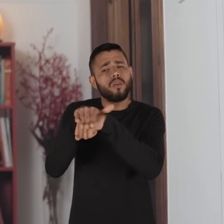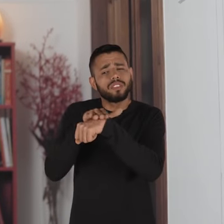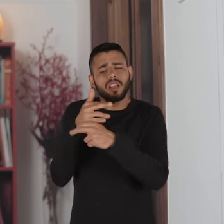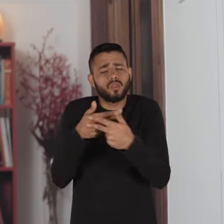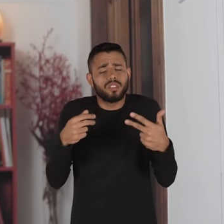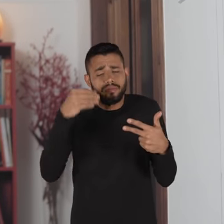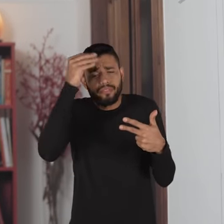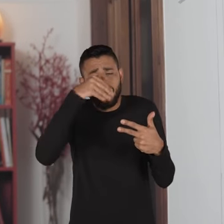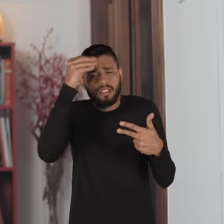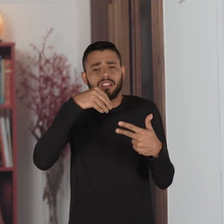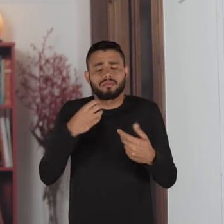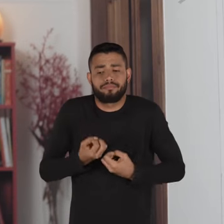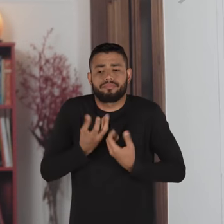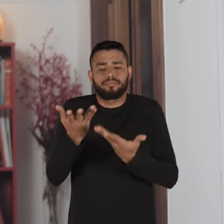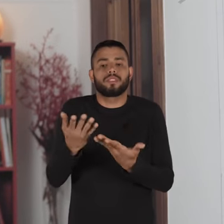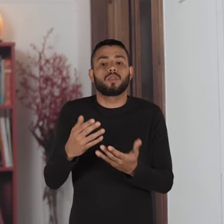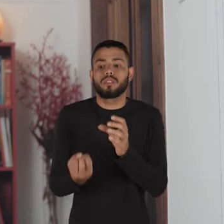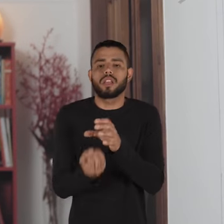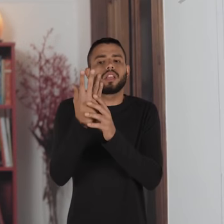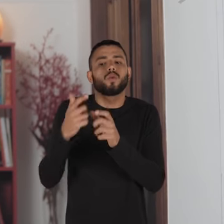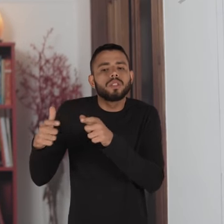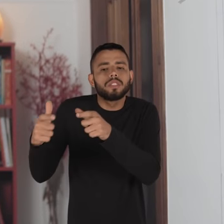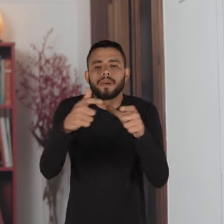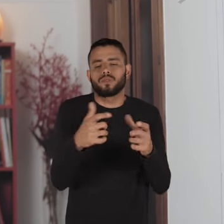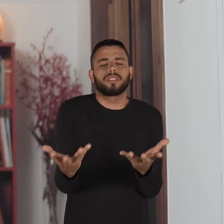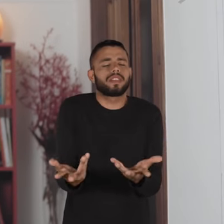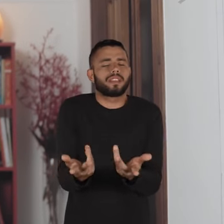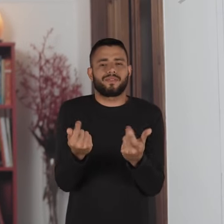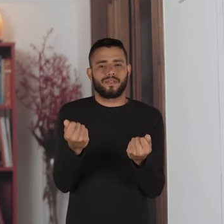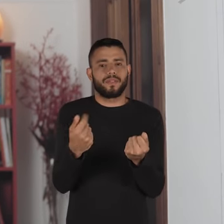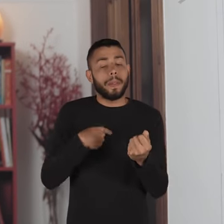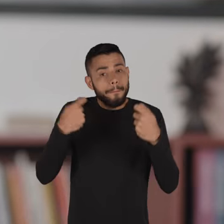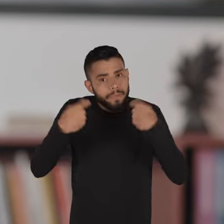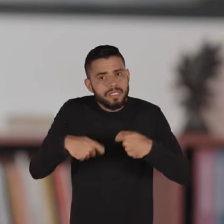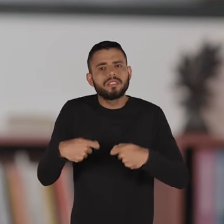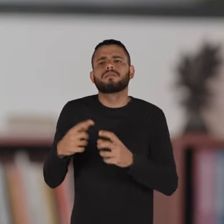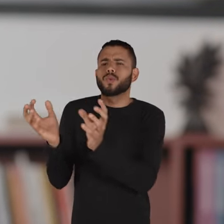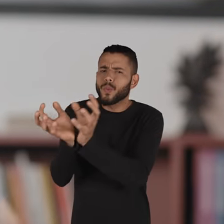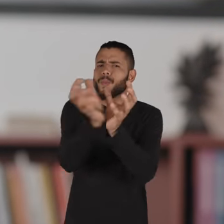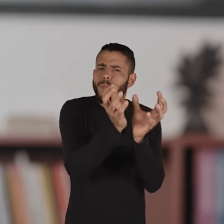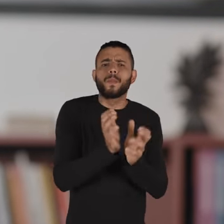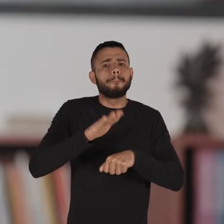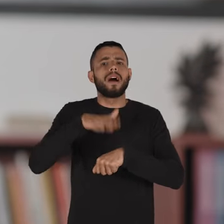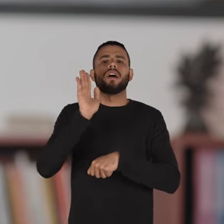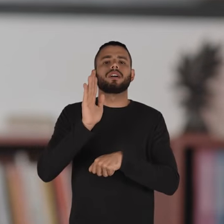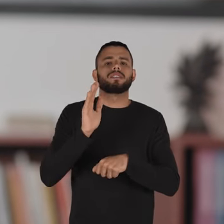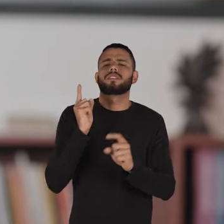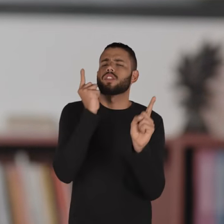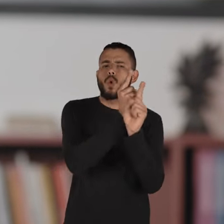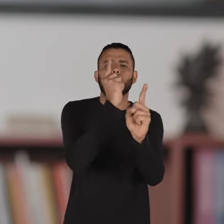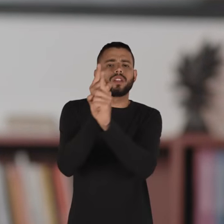ali para mostrar vulnerabilidade então aí cria um campo um espaço incrível então assim é preciso que tenham mais grupos